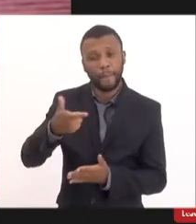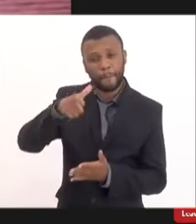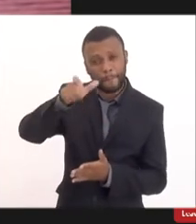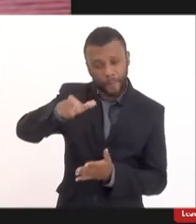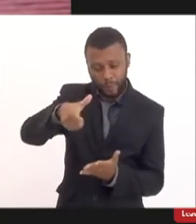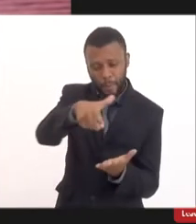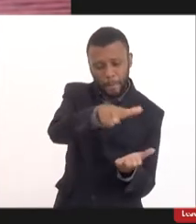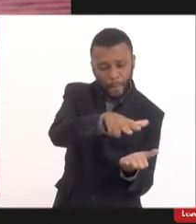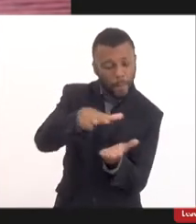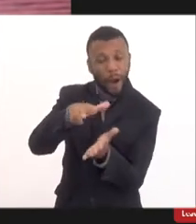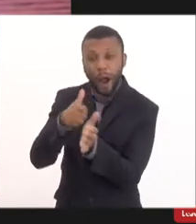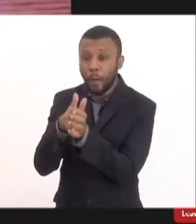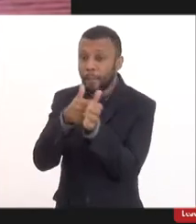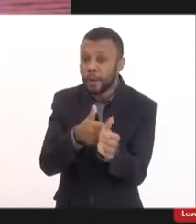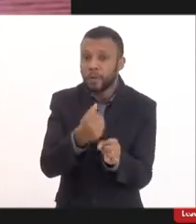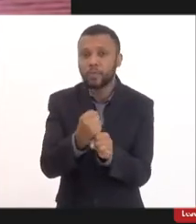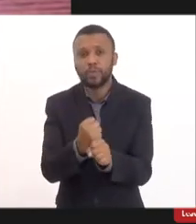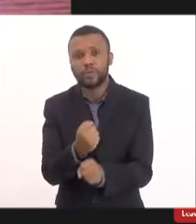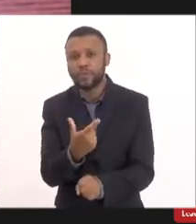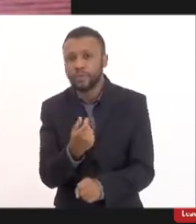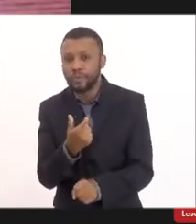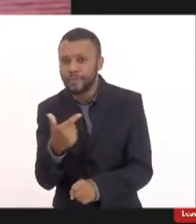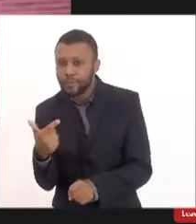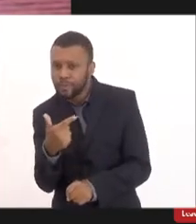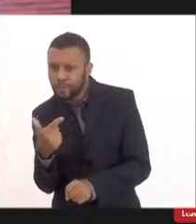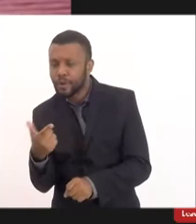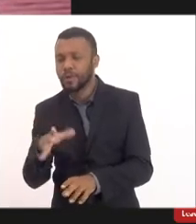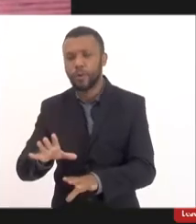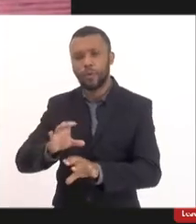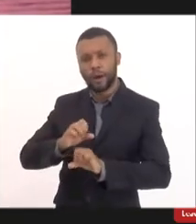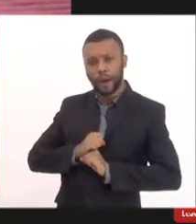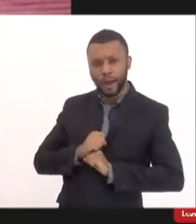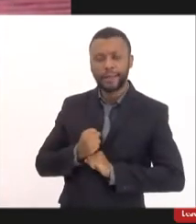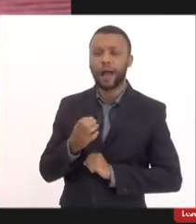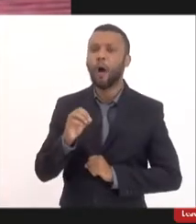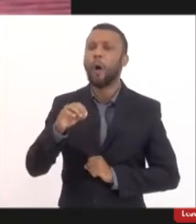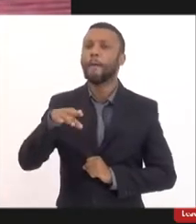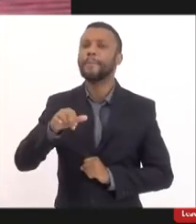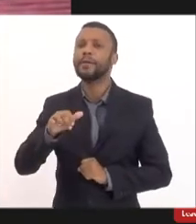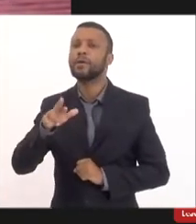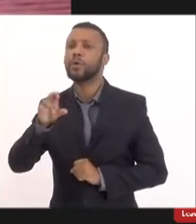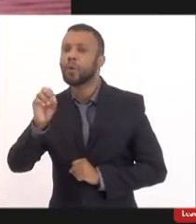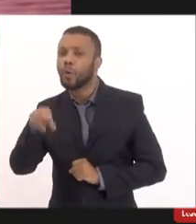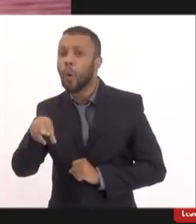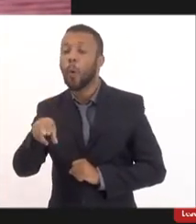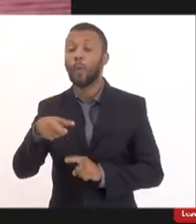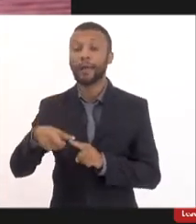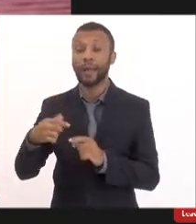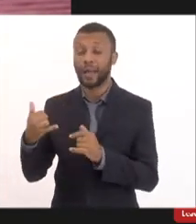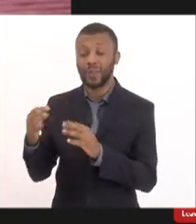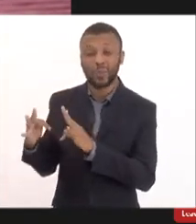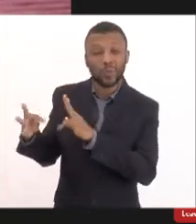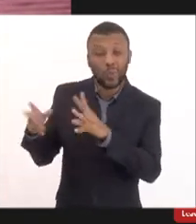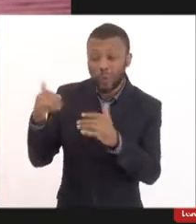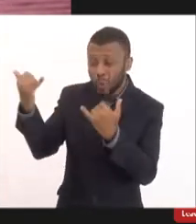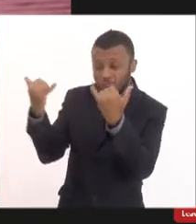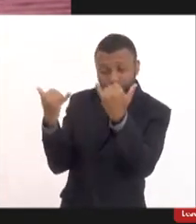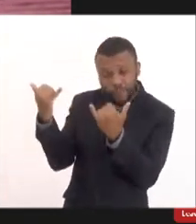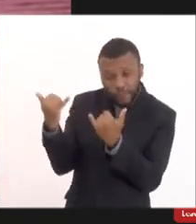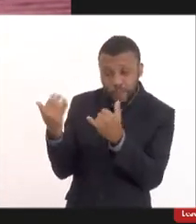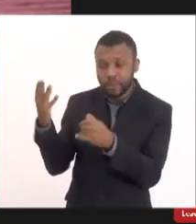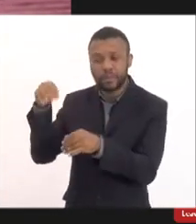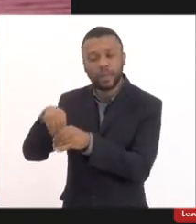e eu acho que é pela cepa ômicron porque a gente não tem todos os dados do Rio de Janeiro mas dada a